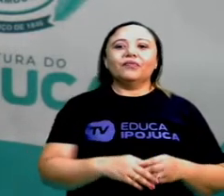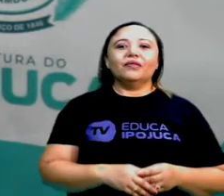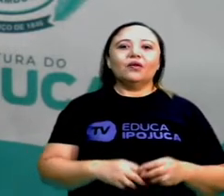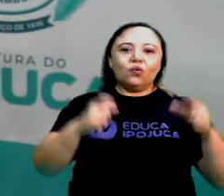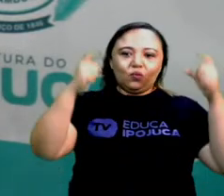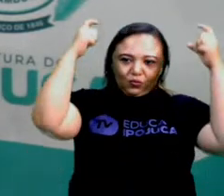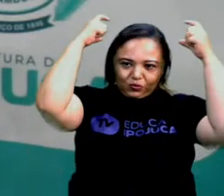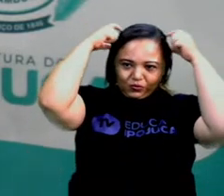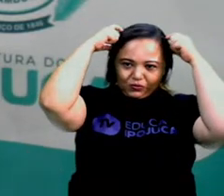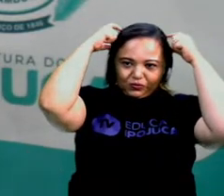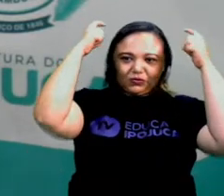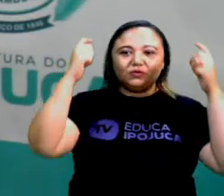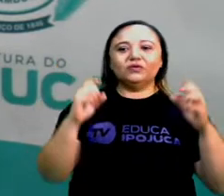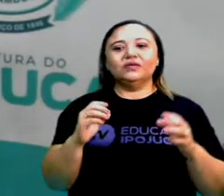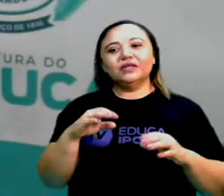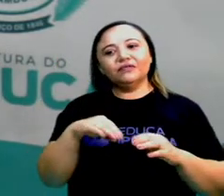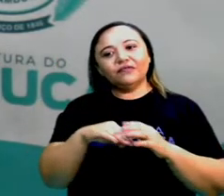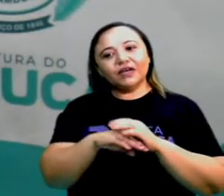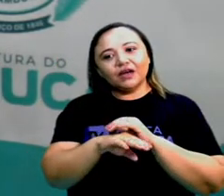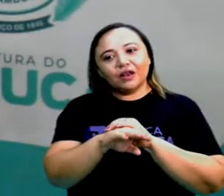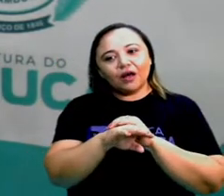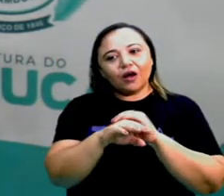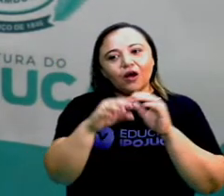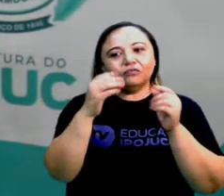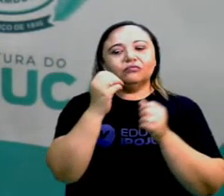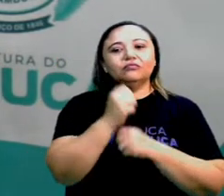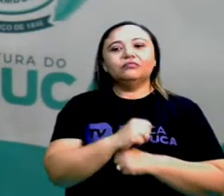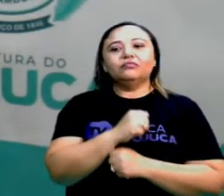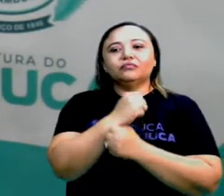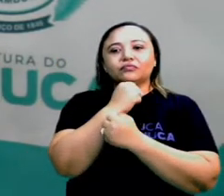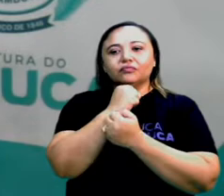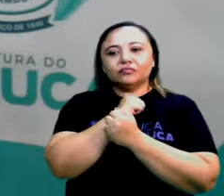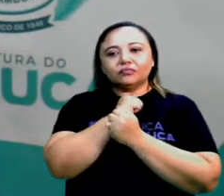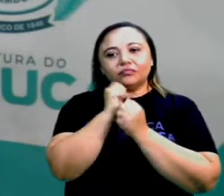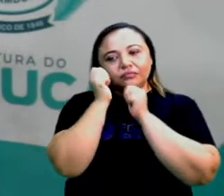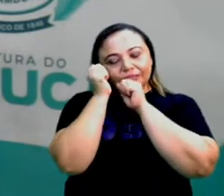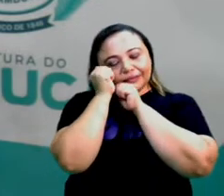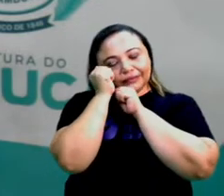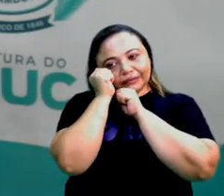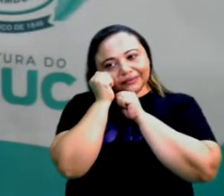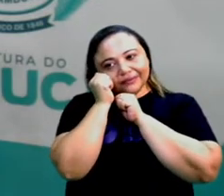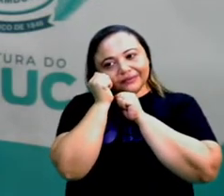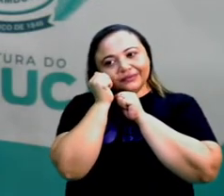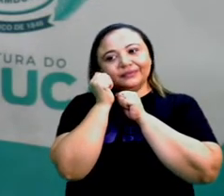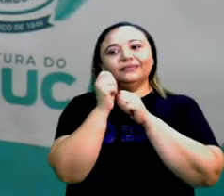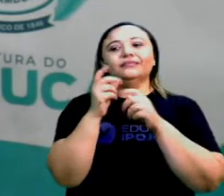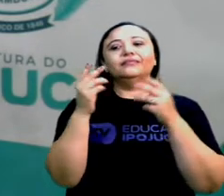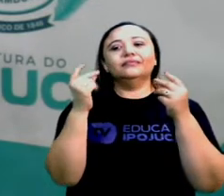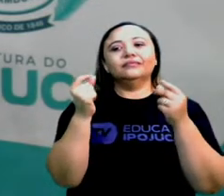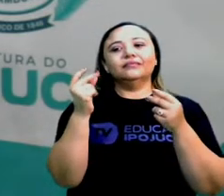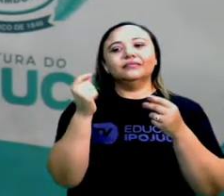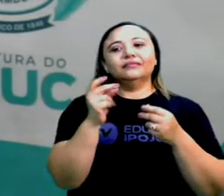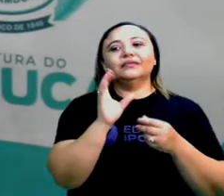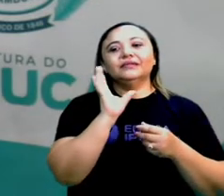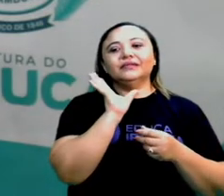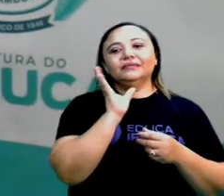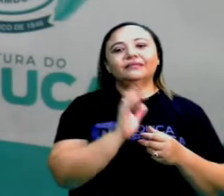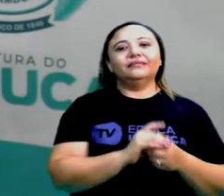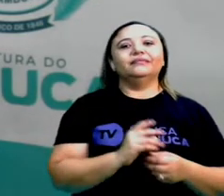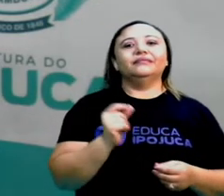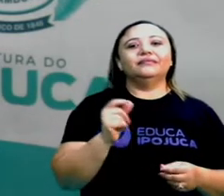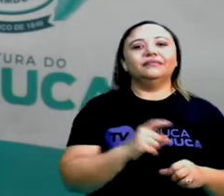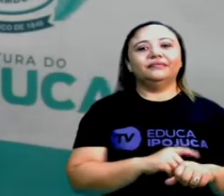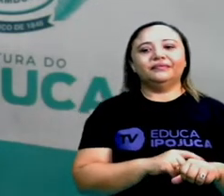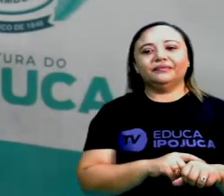Antártida, eles invernam. O que é invernar, tia? É ficar no seu lugarzinho, parado na sua toca por muito tempo.